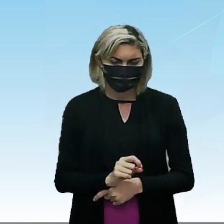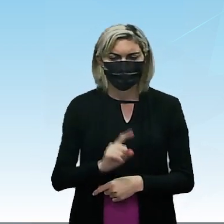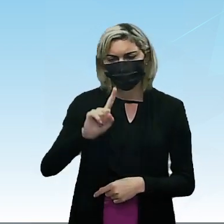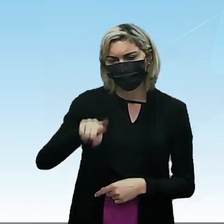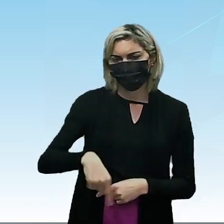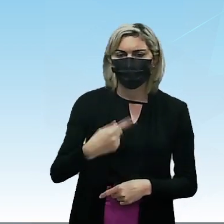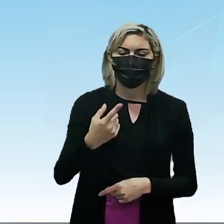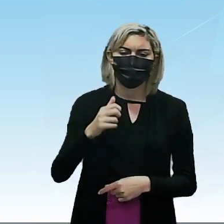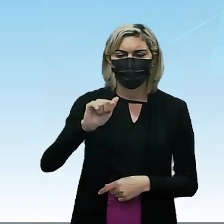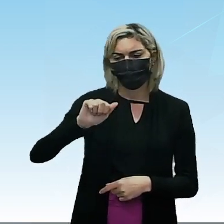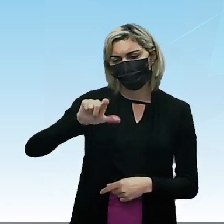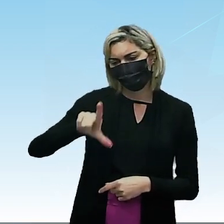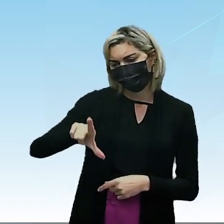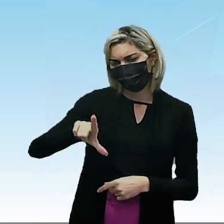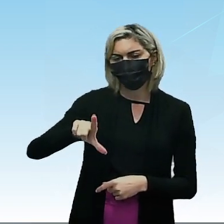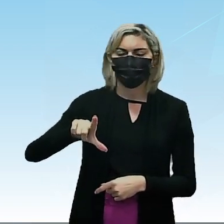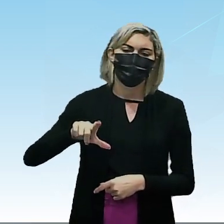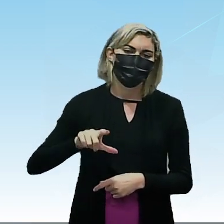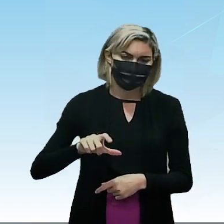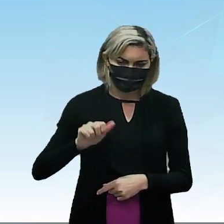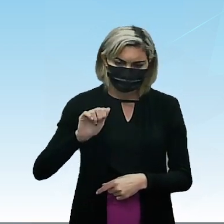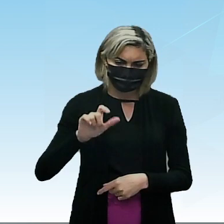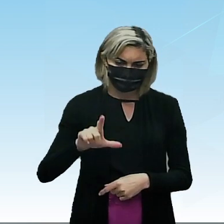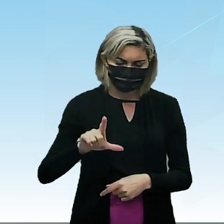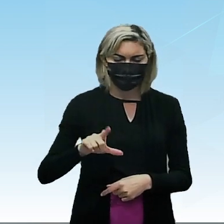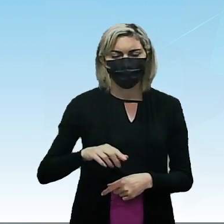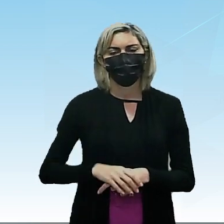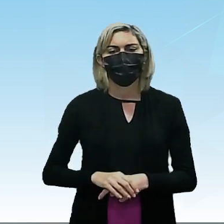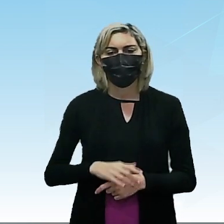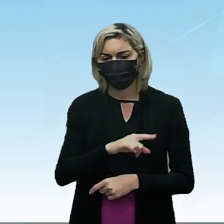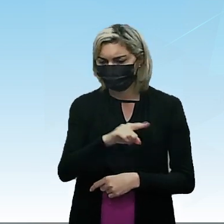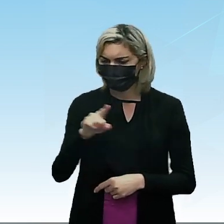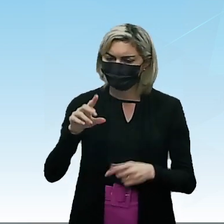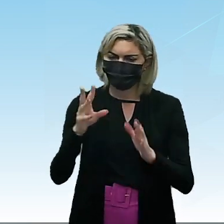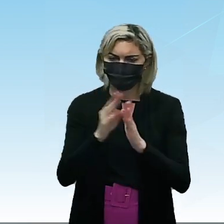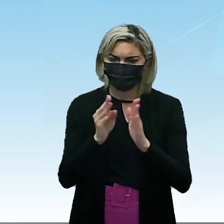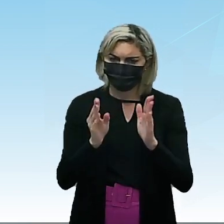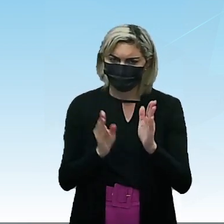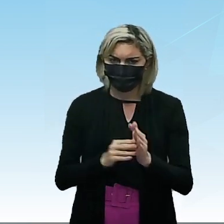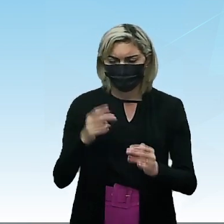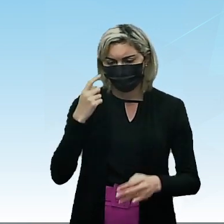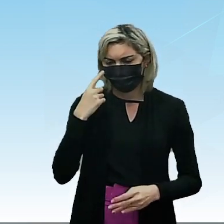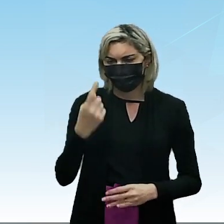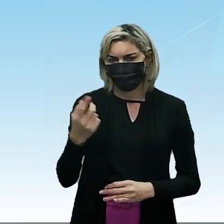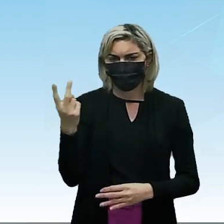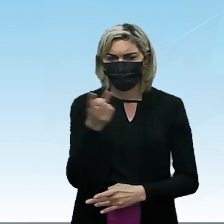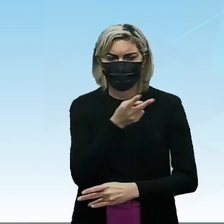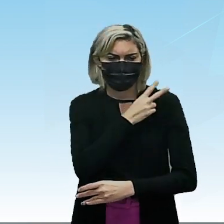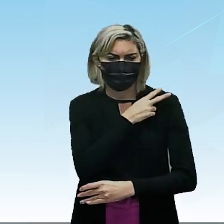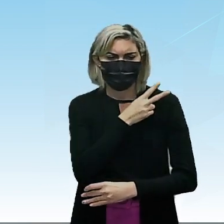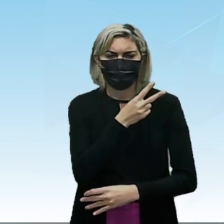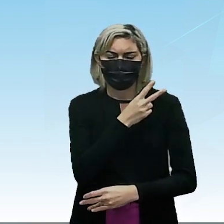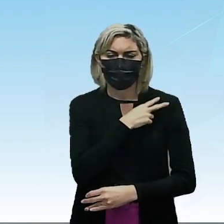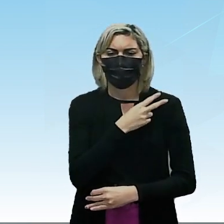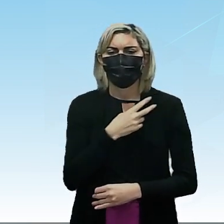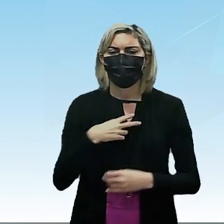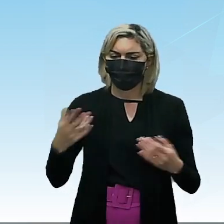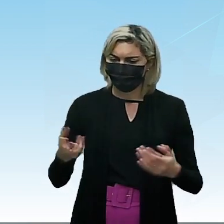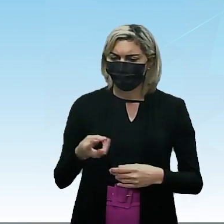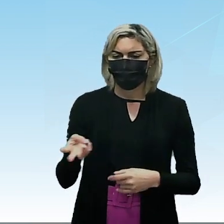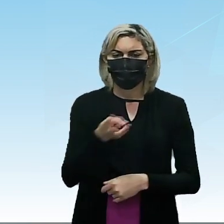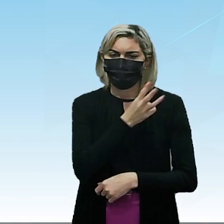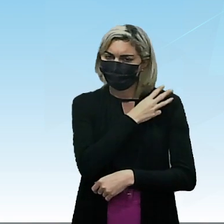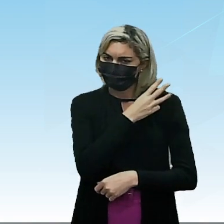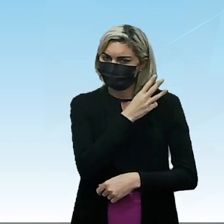é au. Au. Esse assunto você vê lá no segundo ano e está reforçando agora no